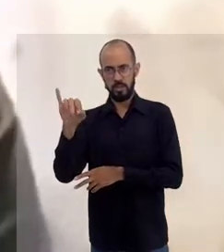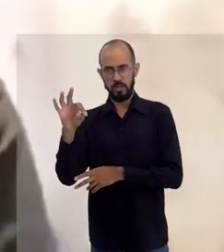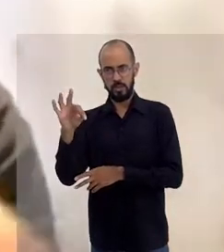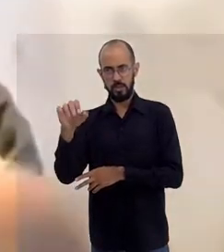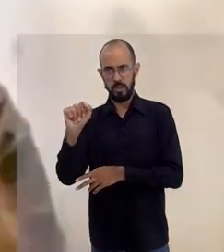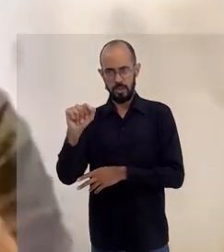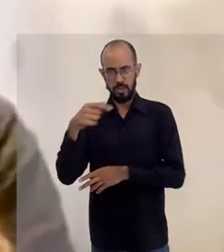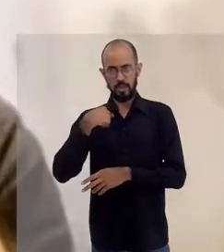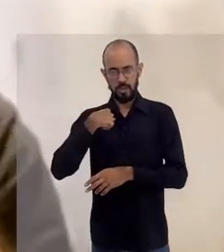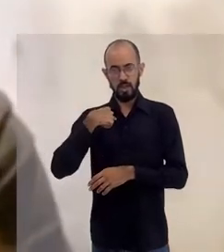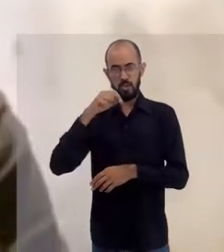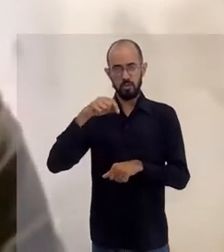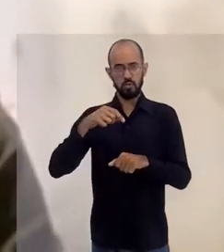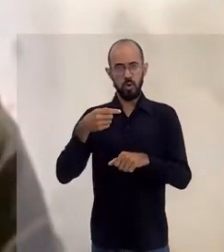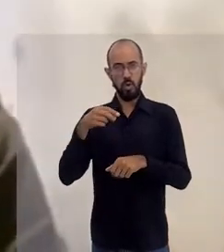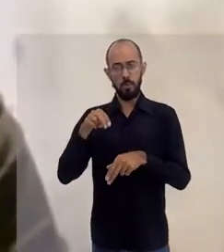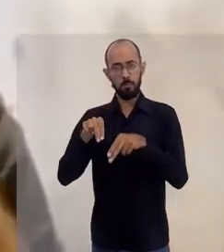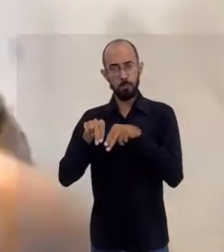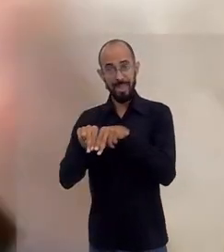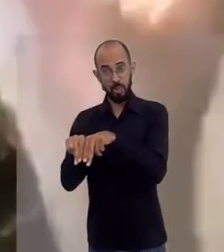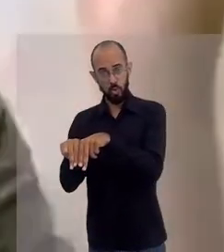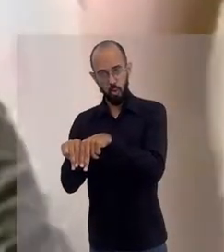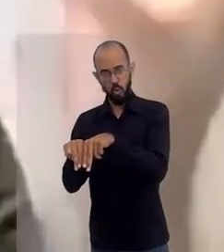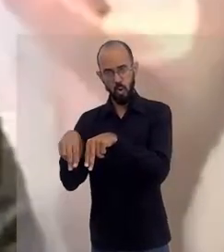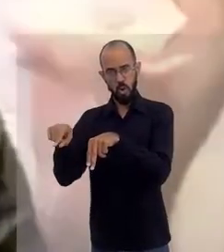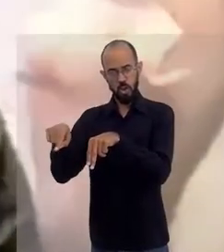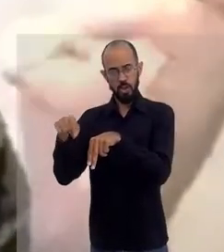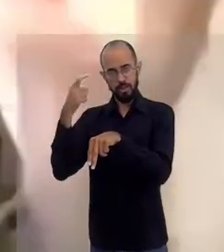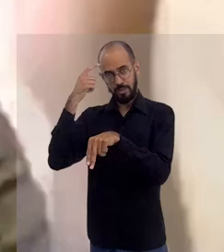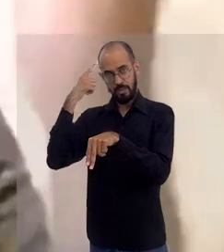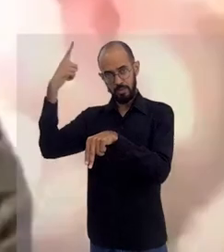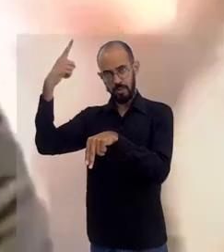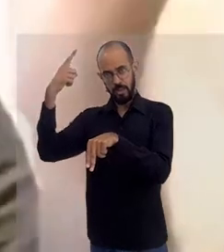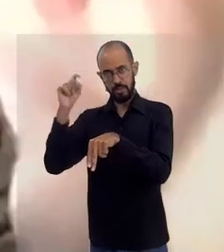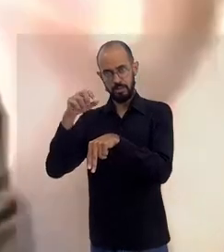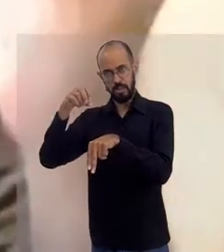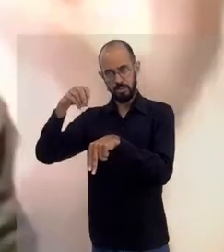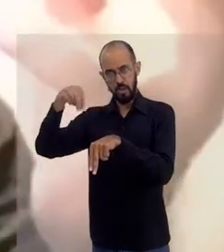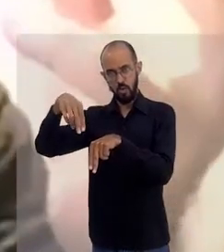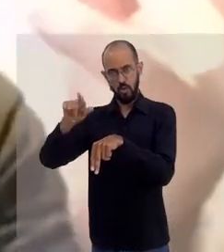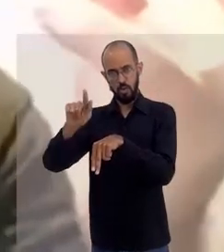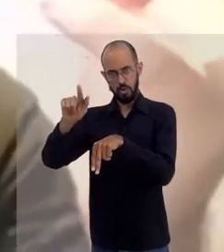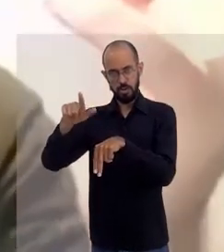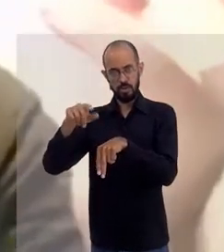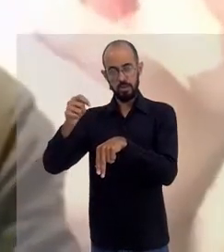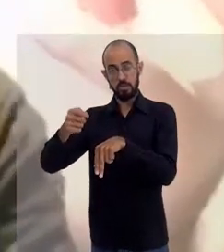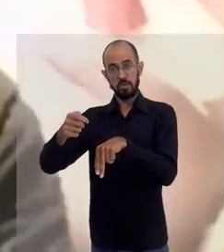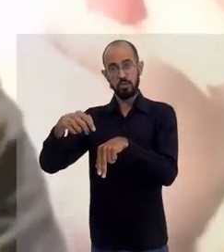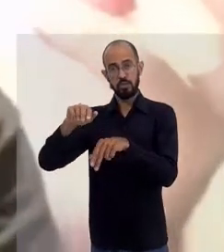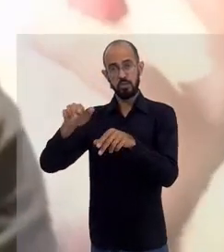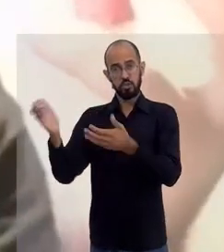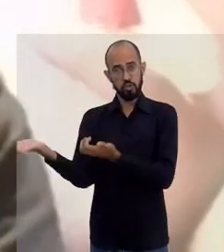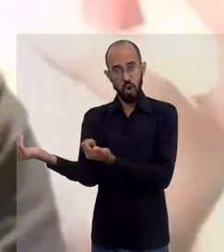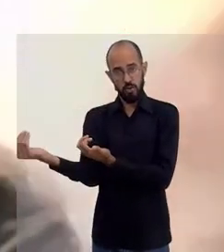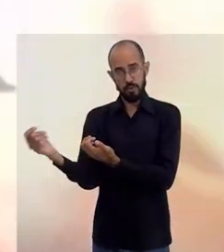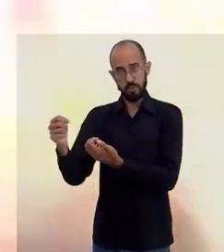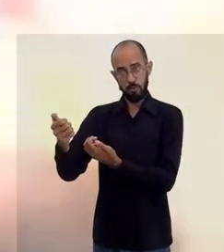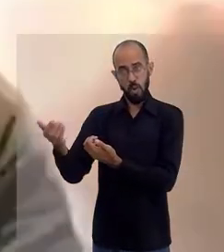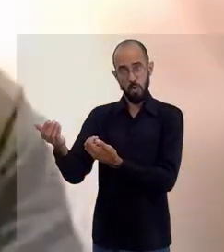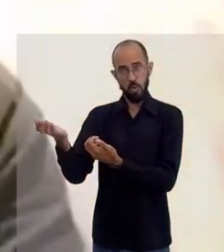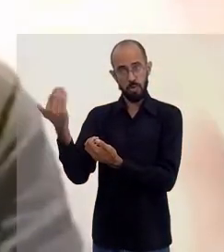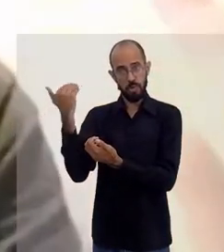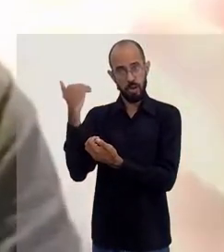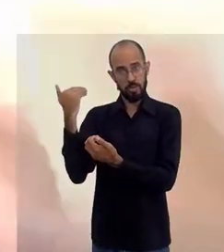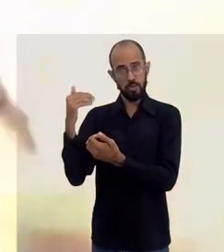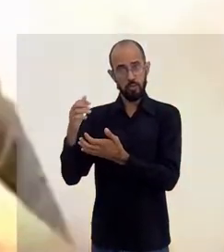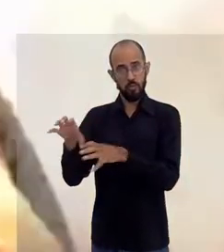projeto, né? Eu já sou mentor dessa ONG, que conecta jovens recém-formados a oportunidades de emprego. Eu já